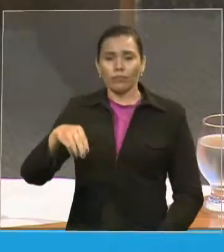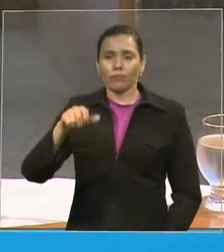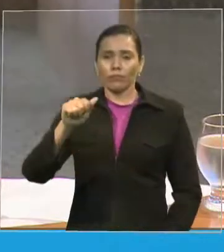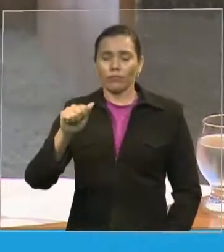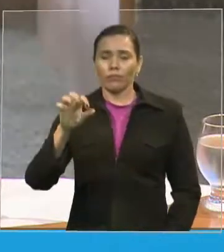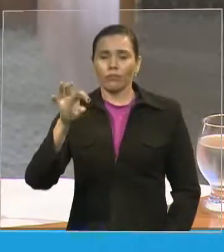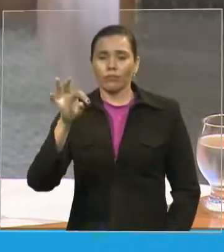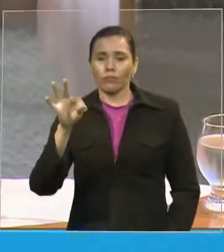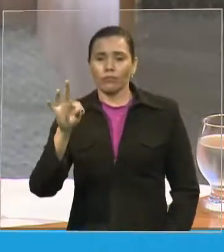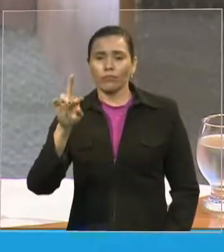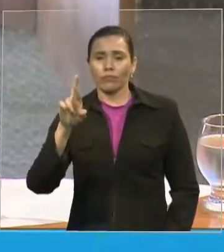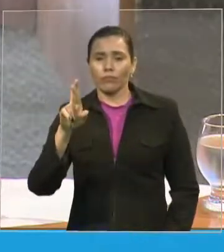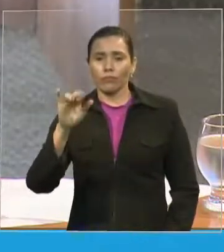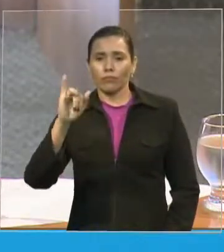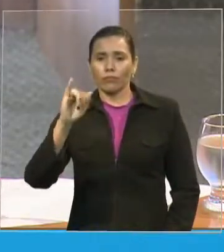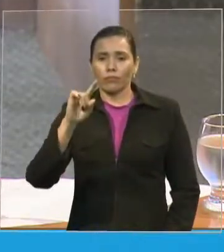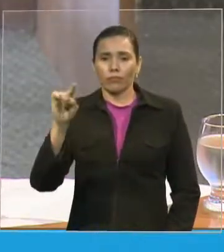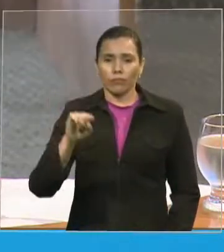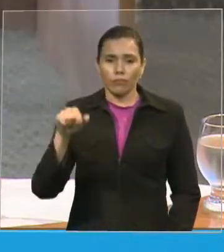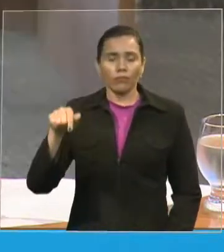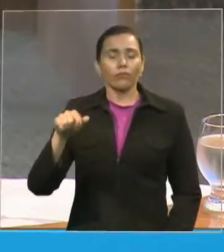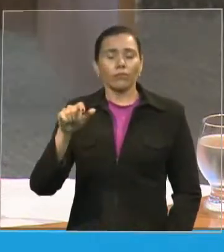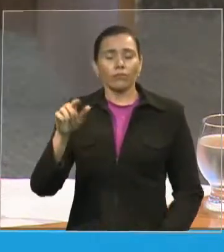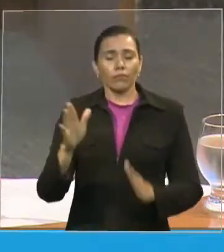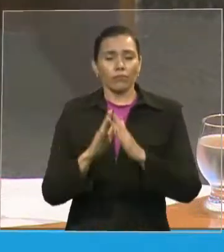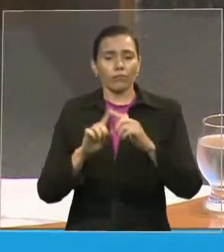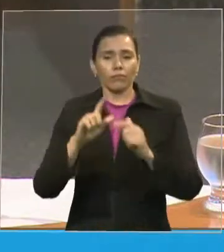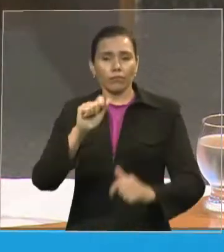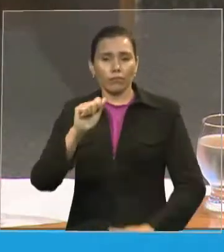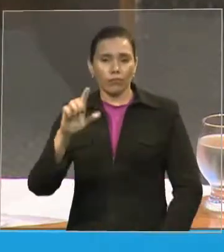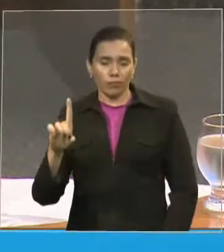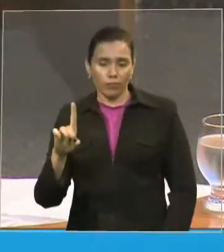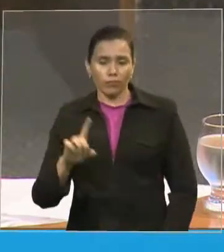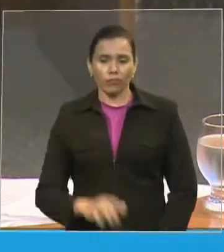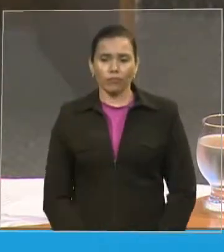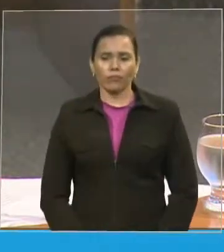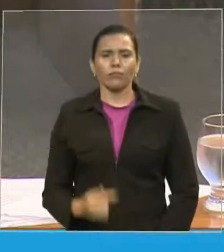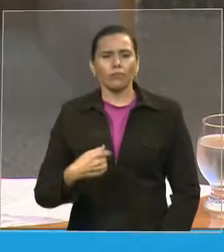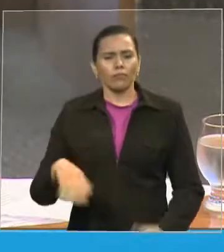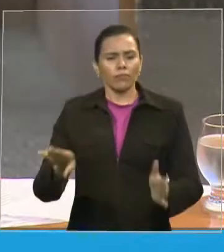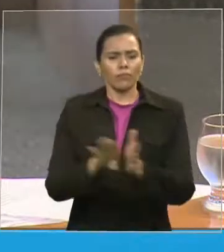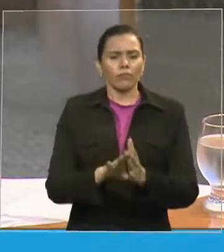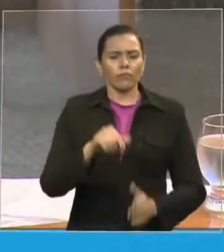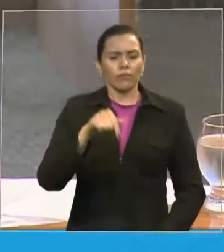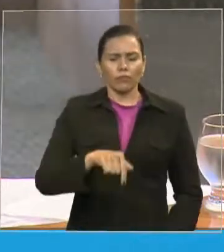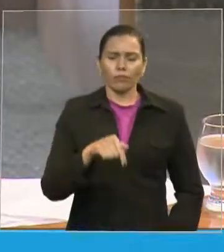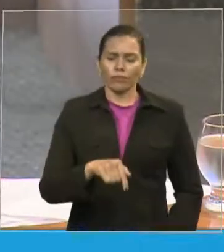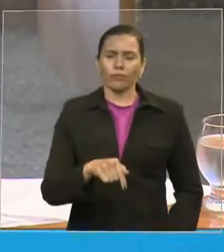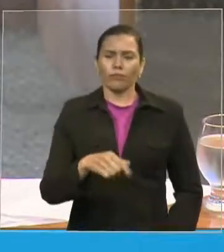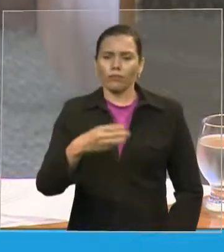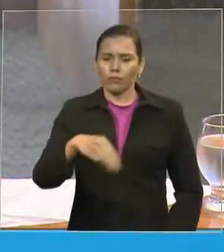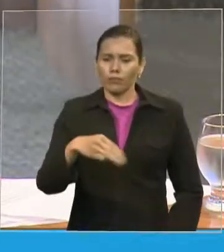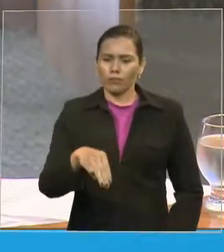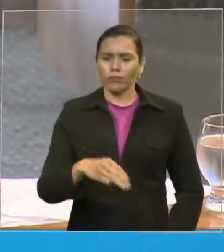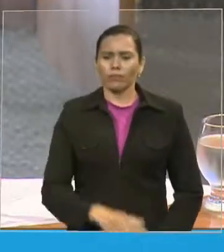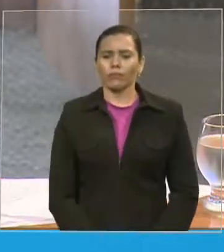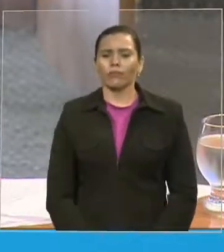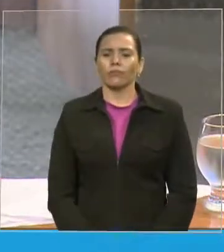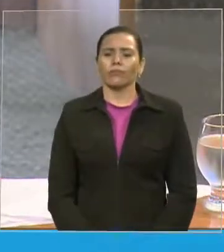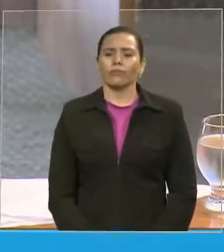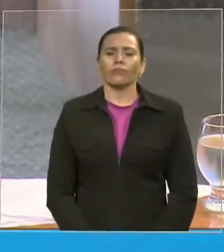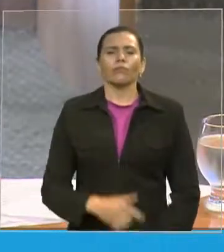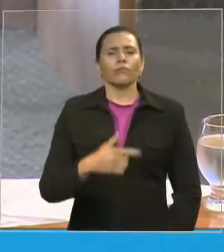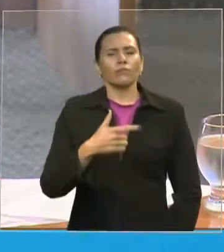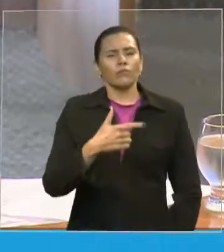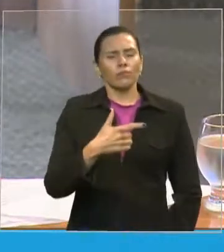cristã, chegou ao Maranhão, na seguinte sequência. Em 2002, inaugurou a AM,